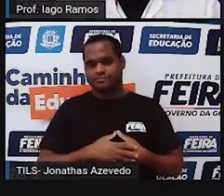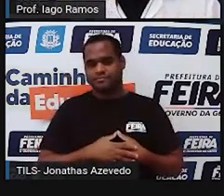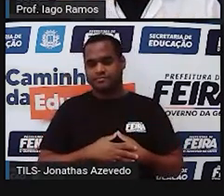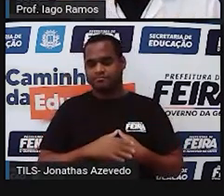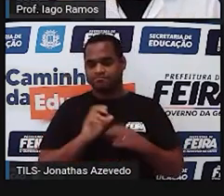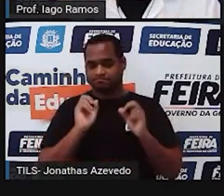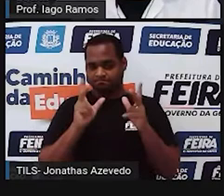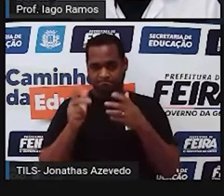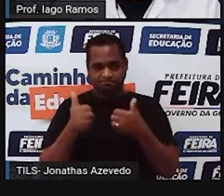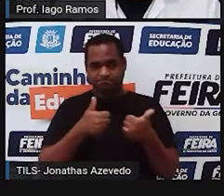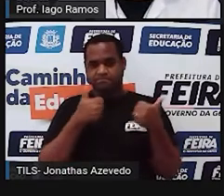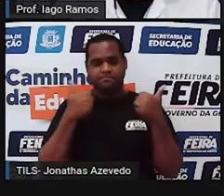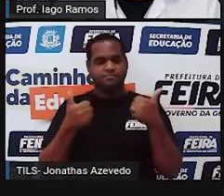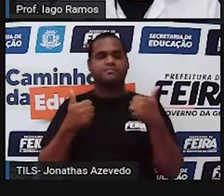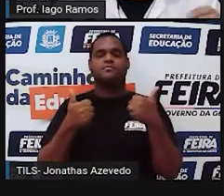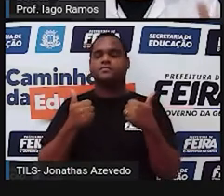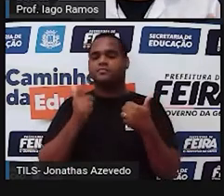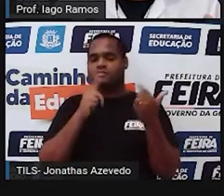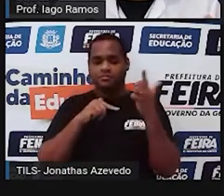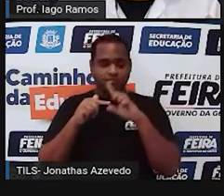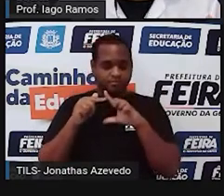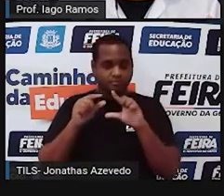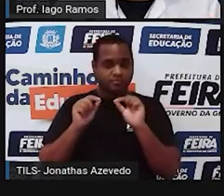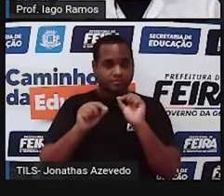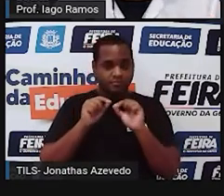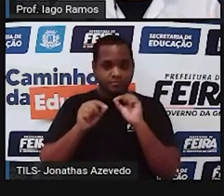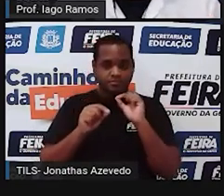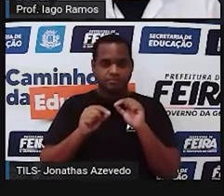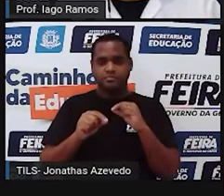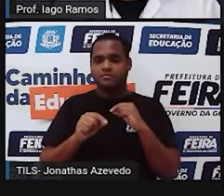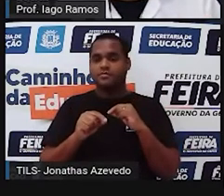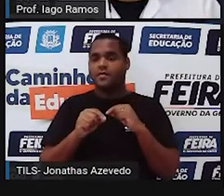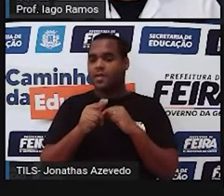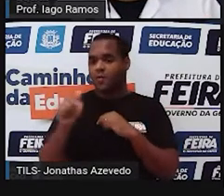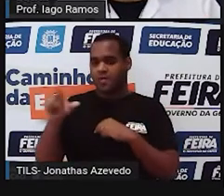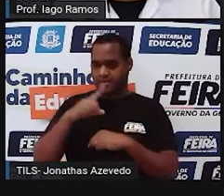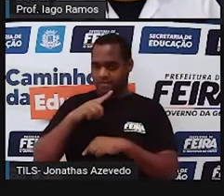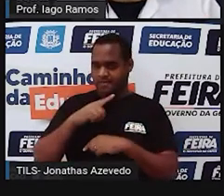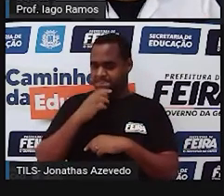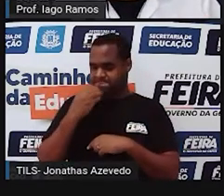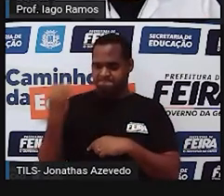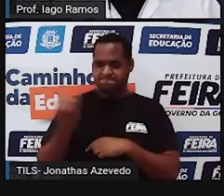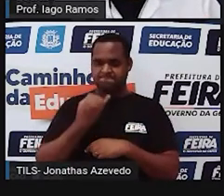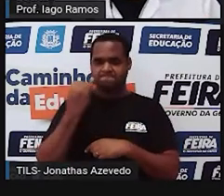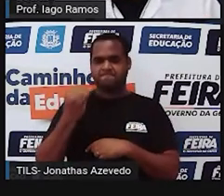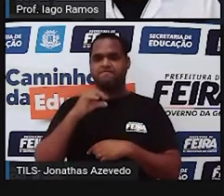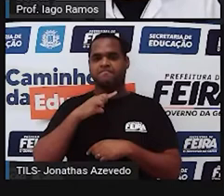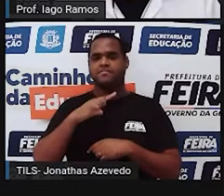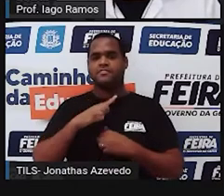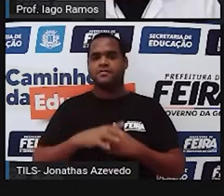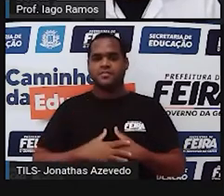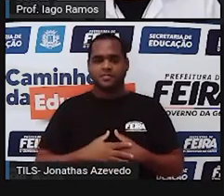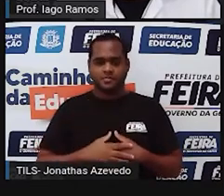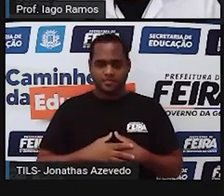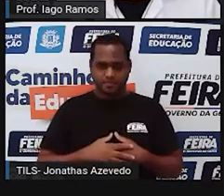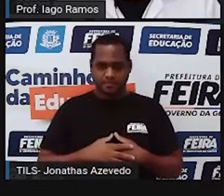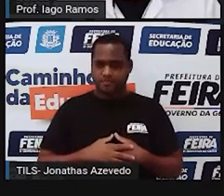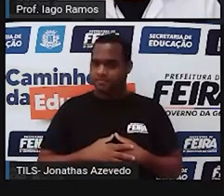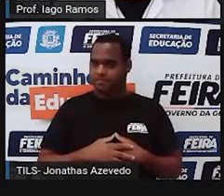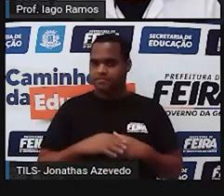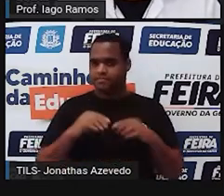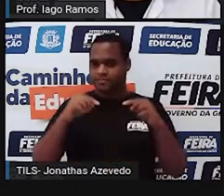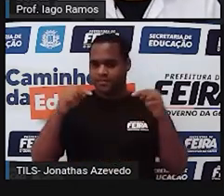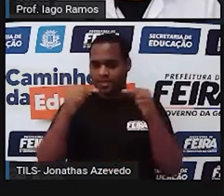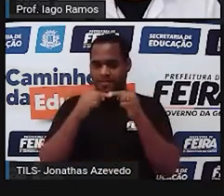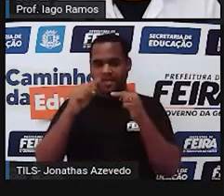Beleza? Conseguiu? Vamos lá. O próximo comando é o seguinte. Agora marque um ponto